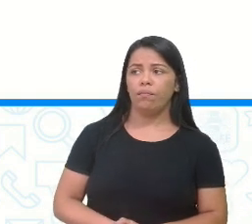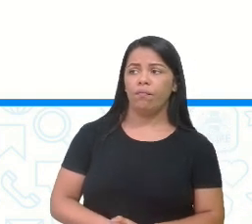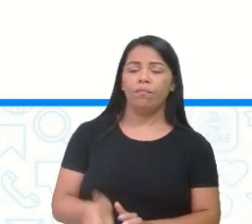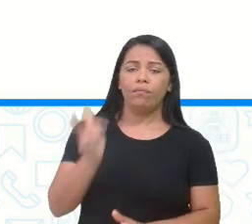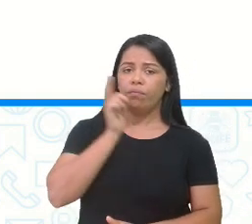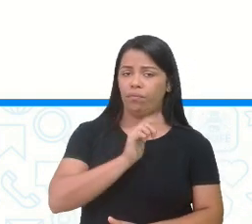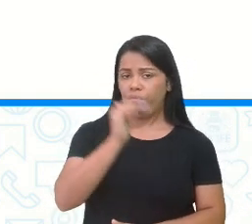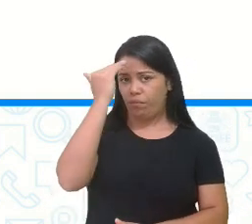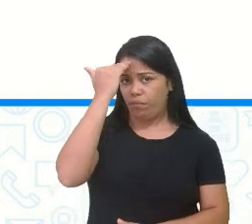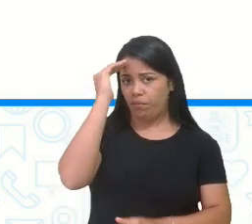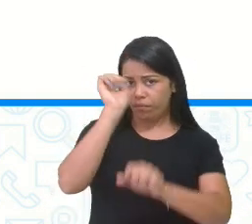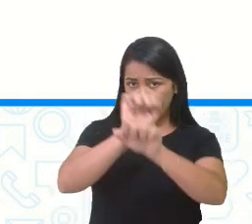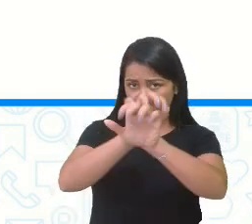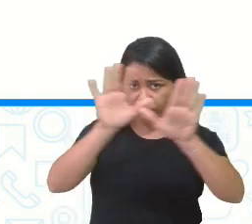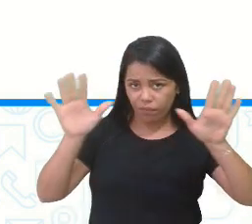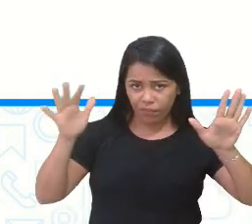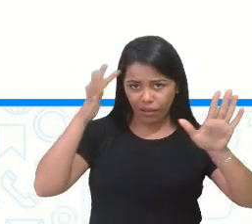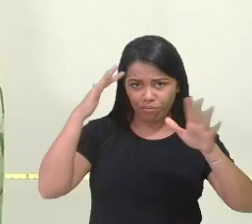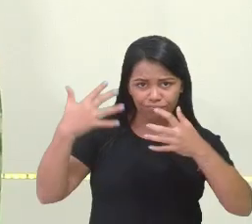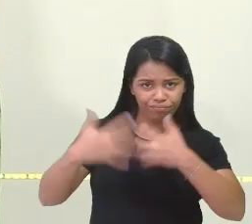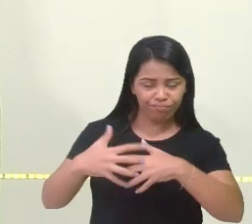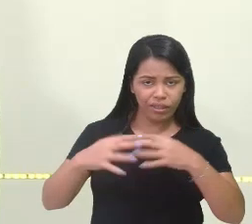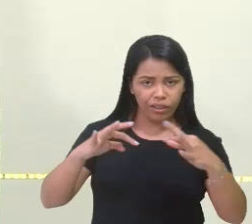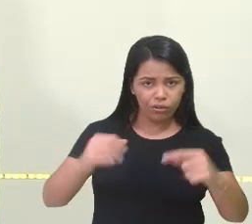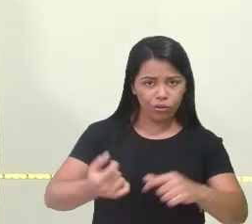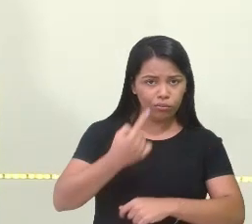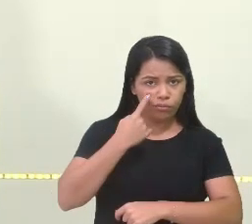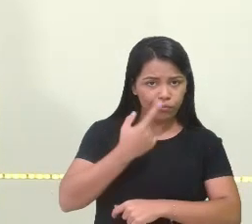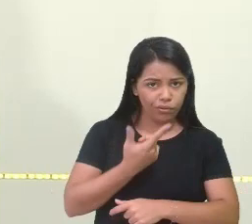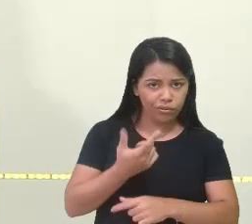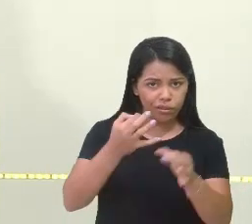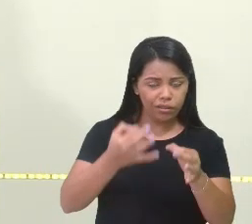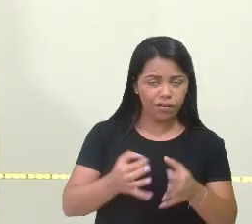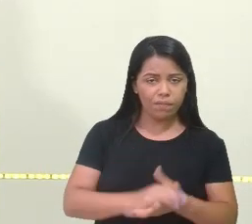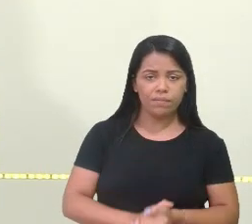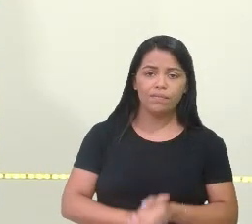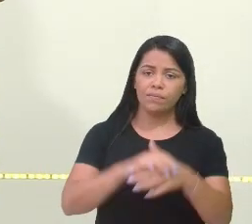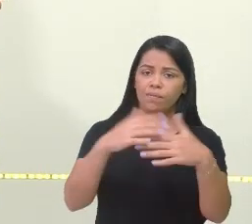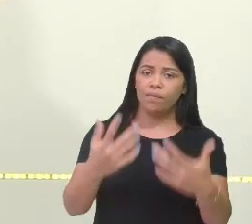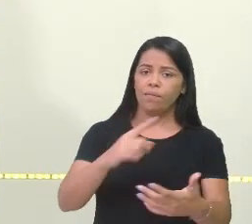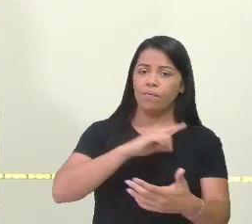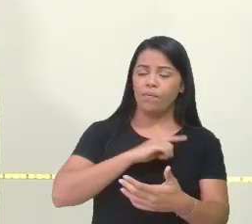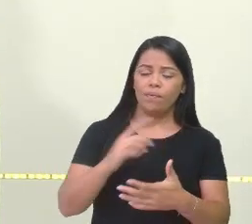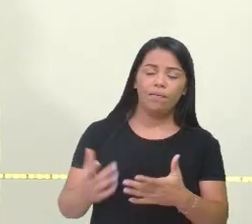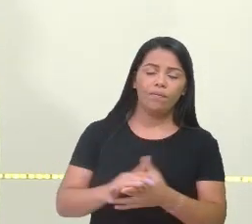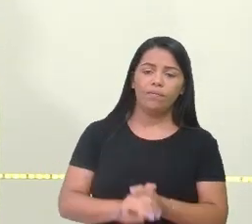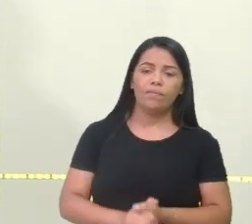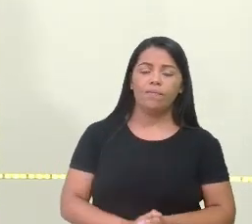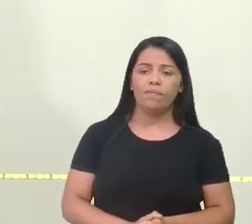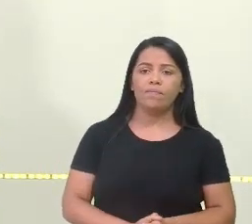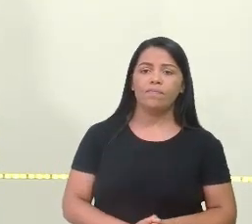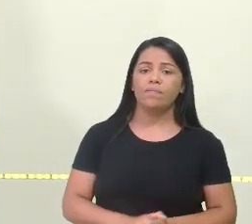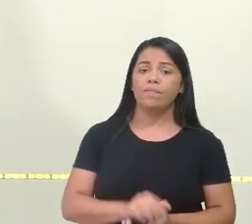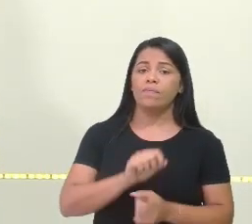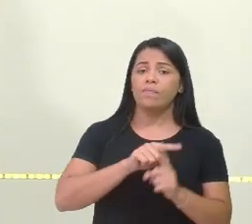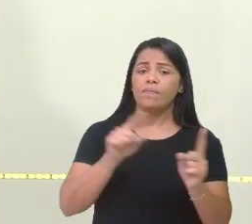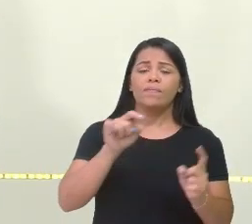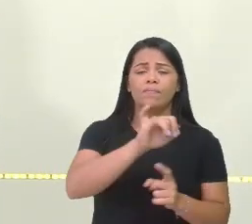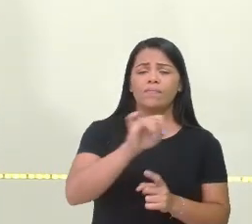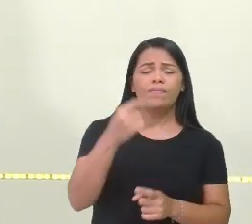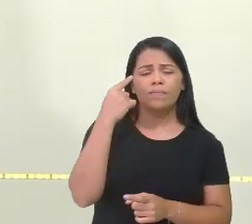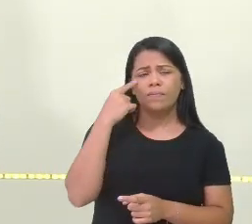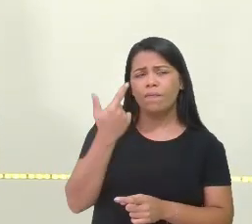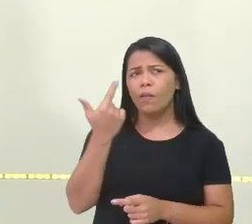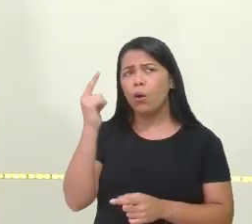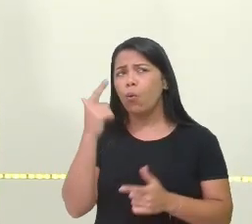Conseguiram entender aí o raciocínio? Todo mundo acompanhou direitinho? Chegou esse resultado. Mas se você pensou em outra